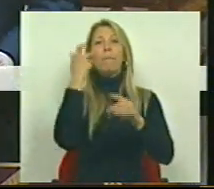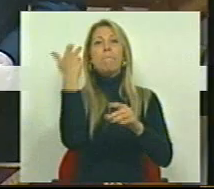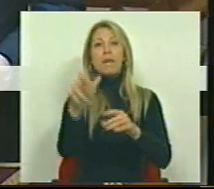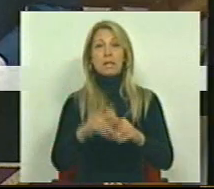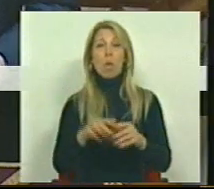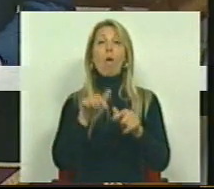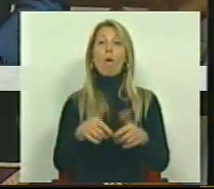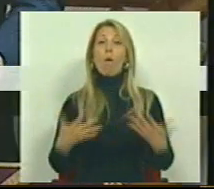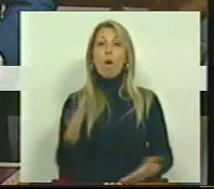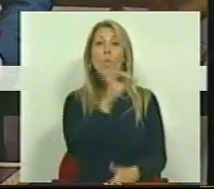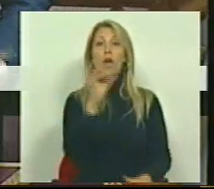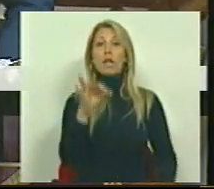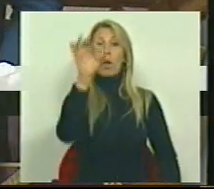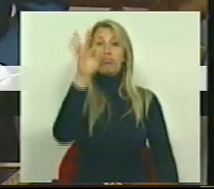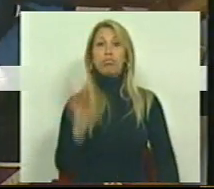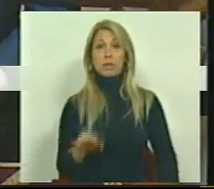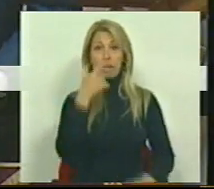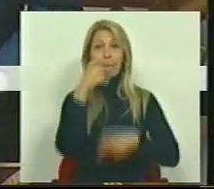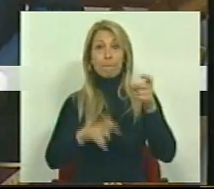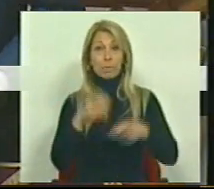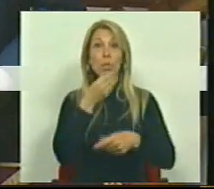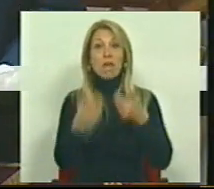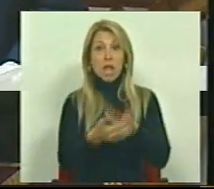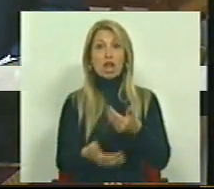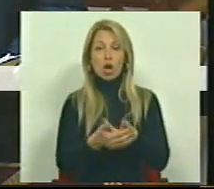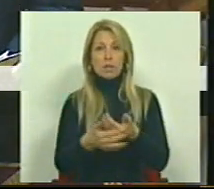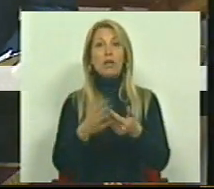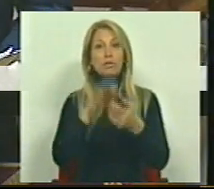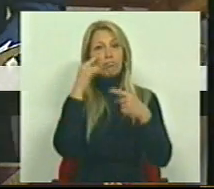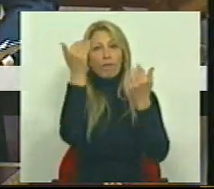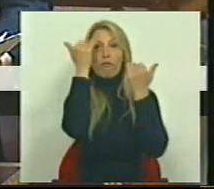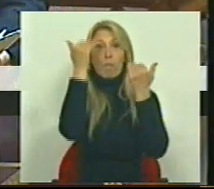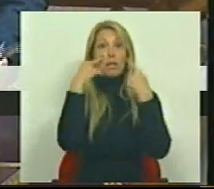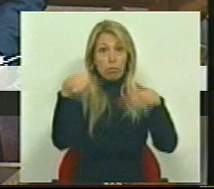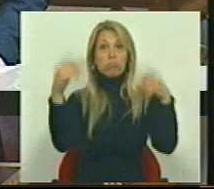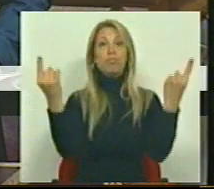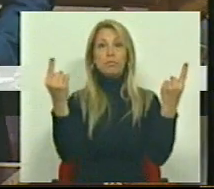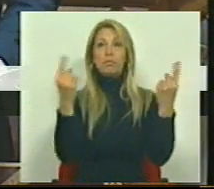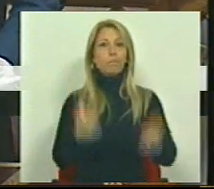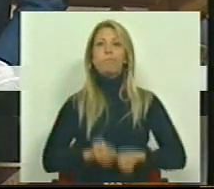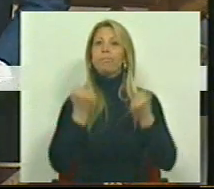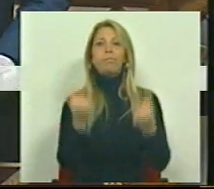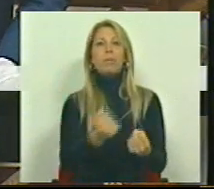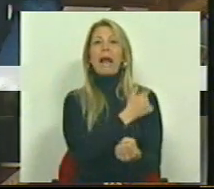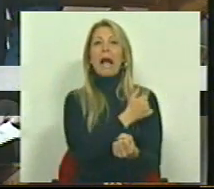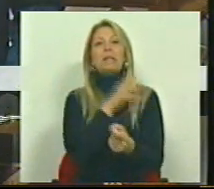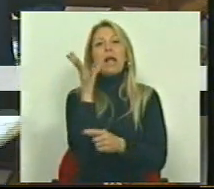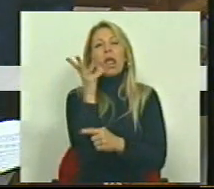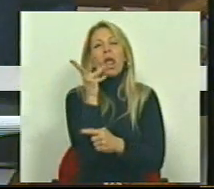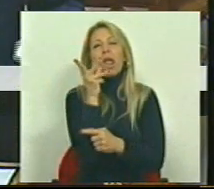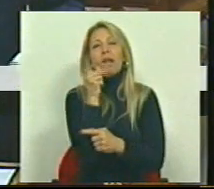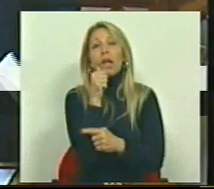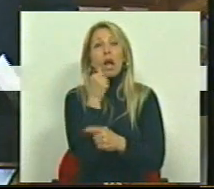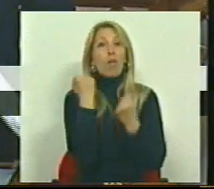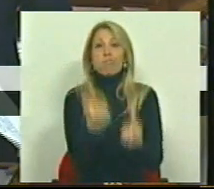Hoje, 44% dos idosos, de acordo com notícias vindas a público, não conseguem manter a casa quente, ficando assim,